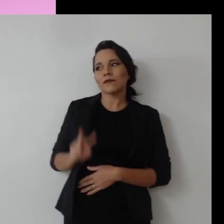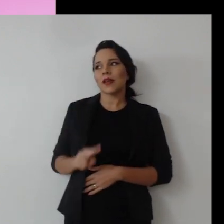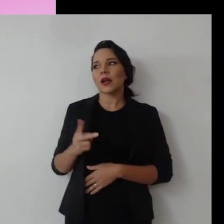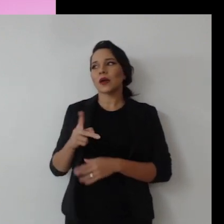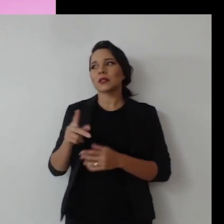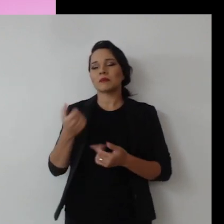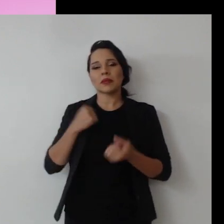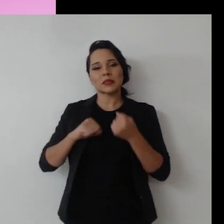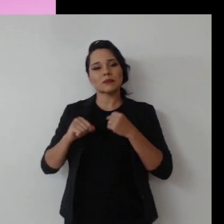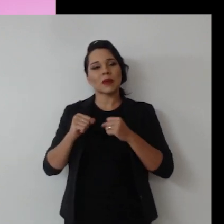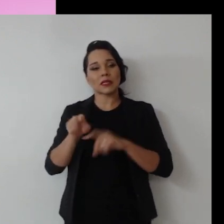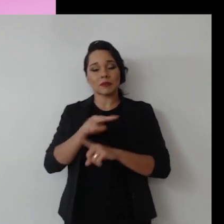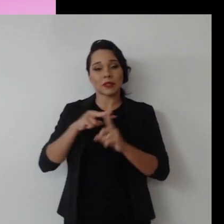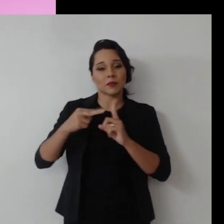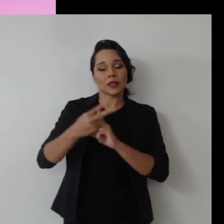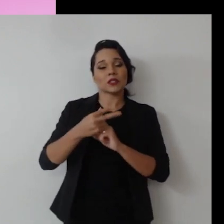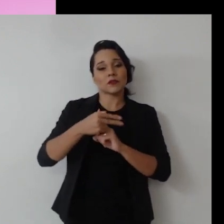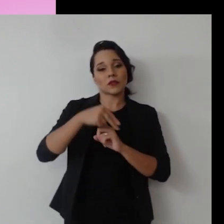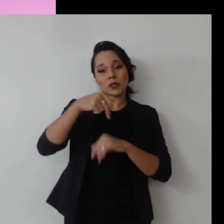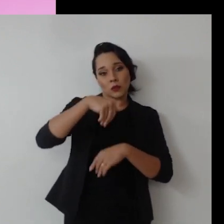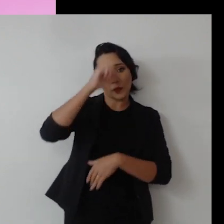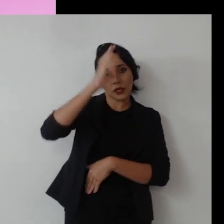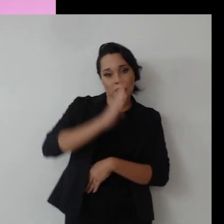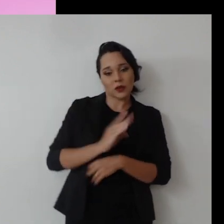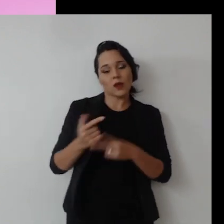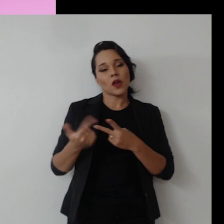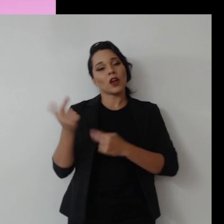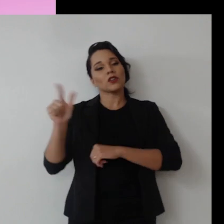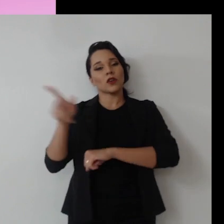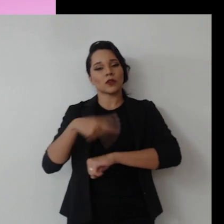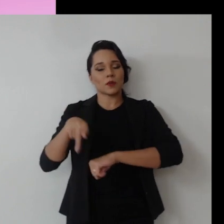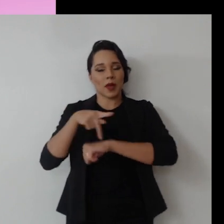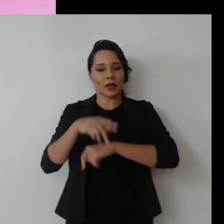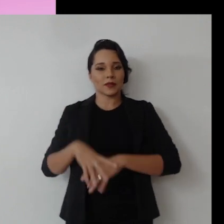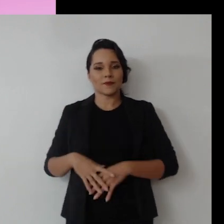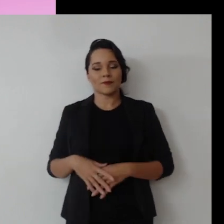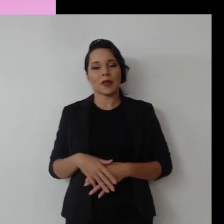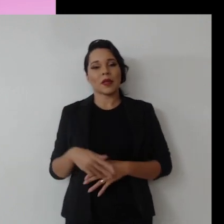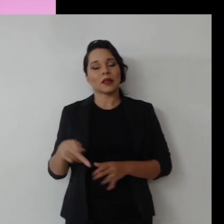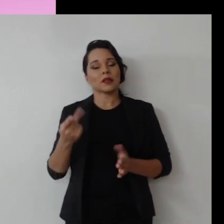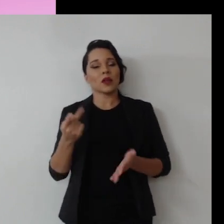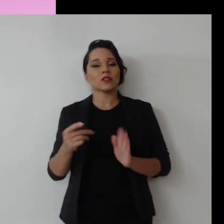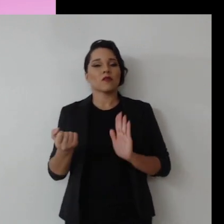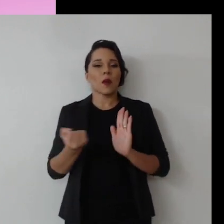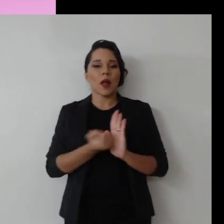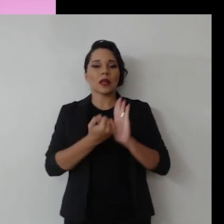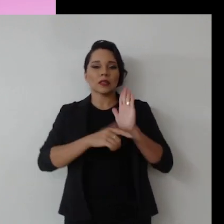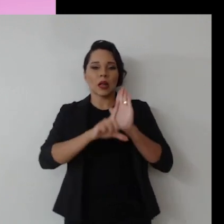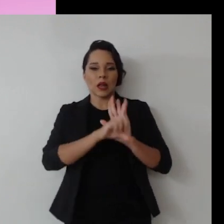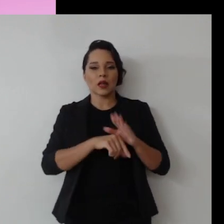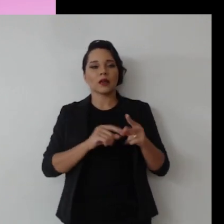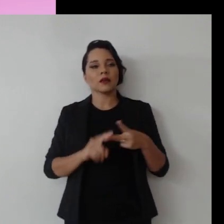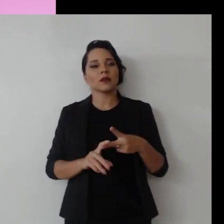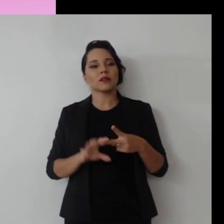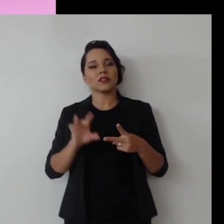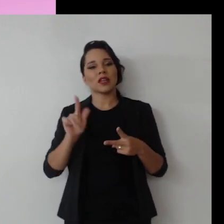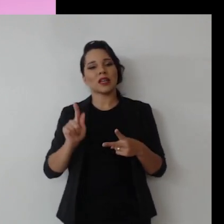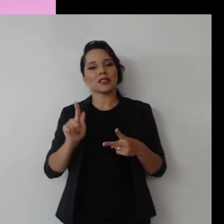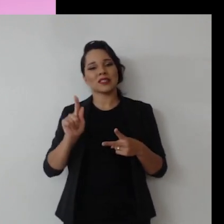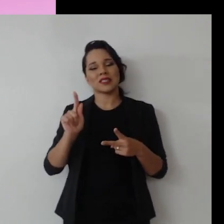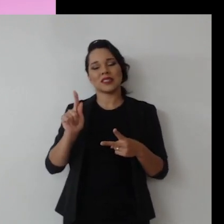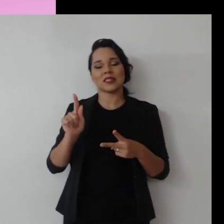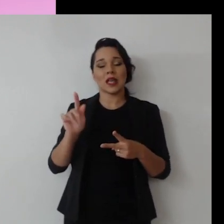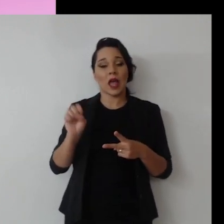nas perspectivas nacional e internacional, as dimensões da sustentabilidade, nos barcos legais, falar de ESG,